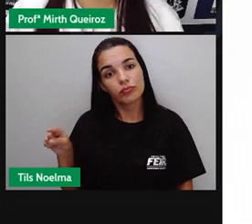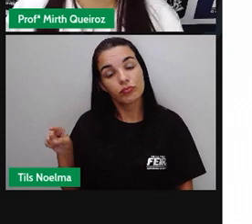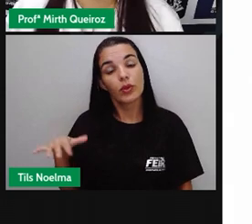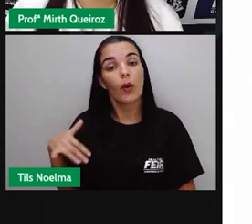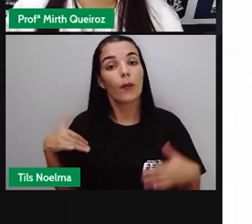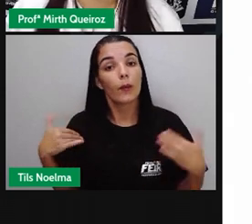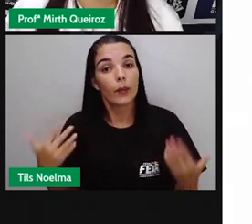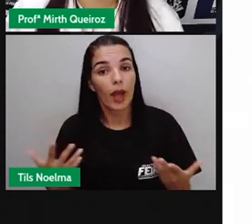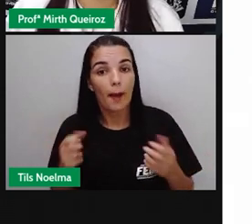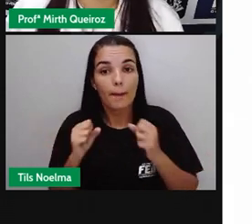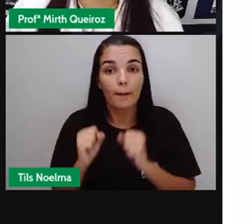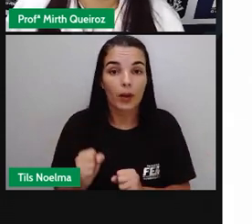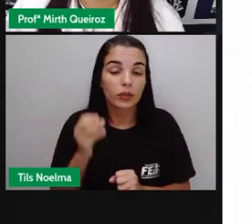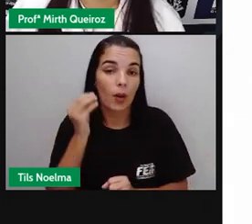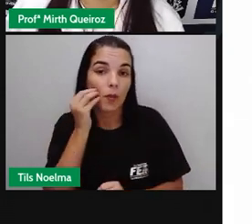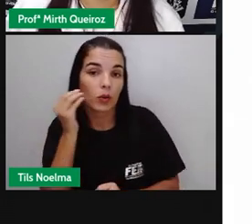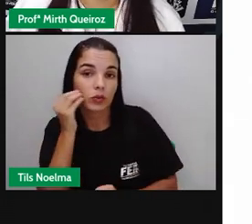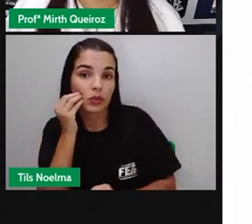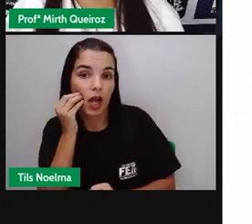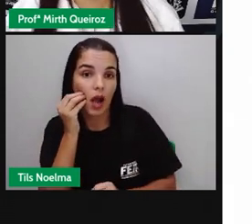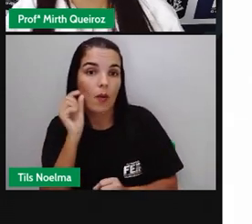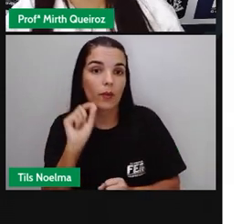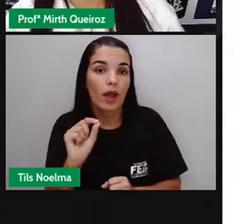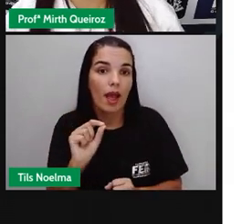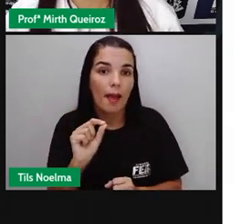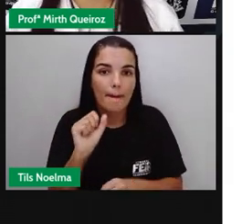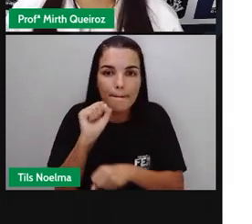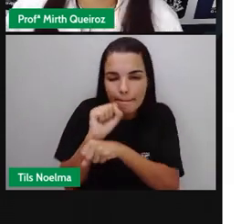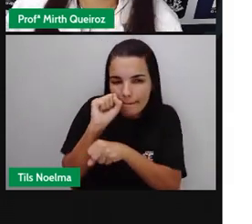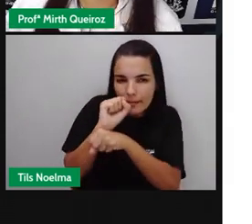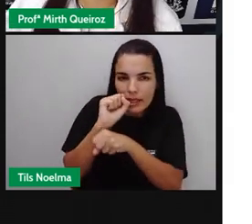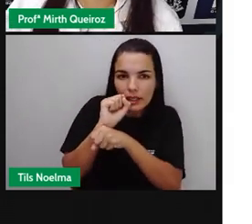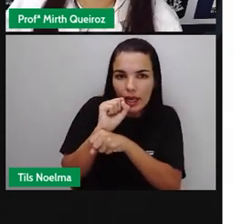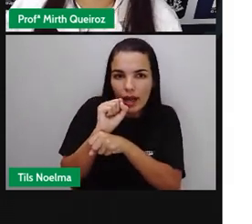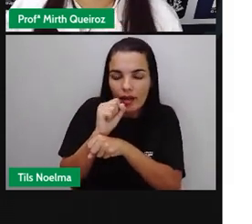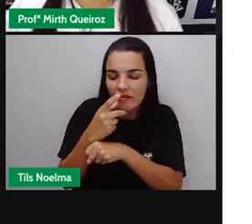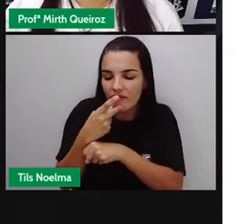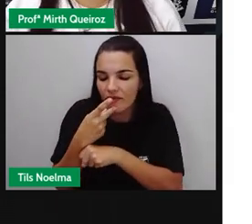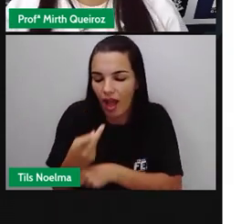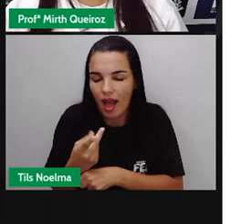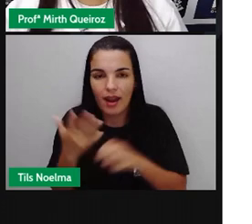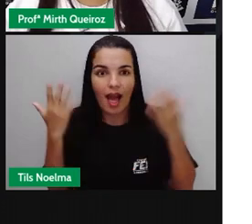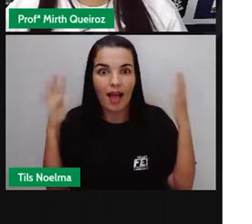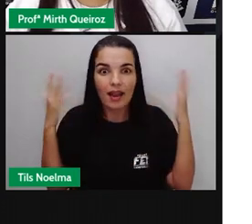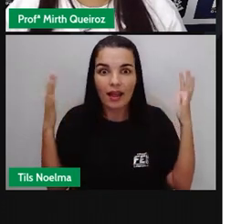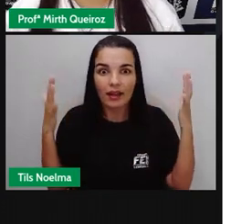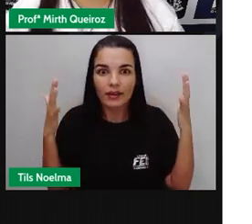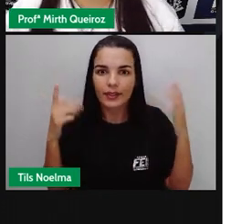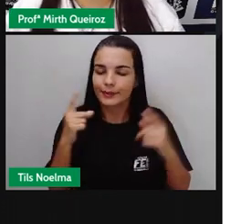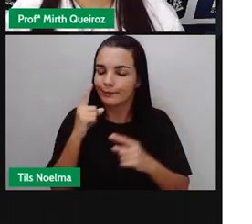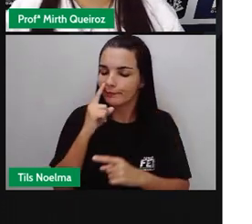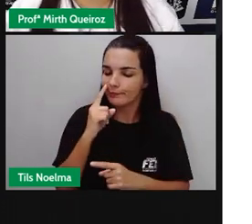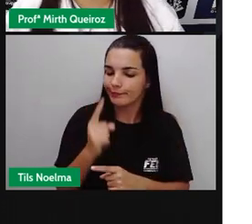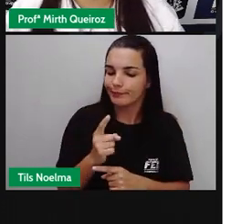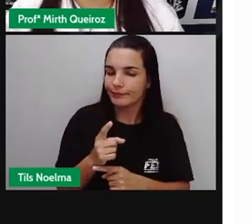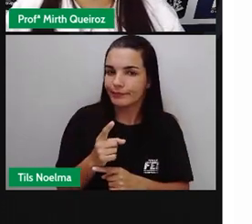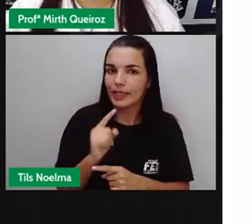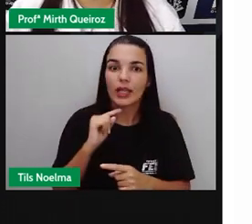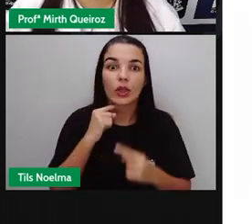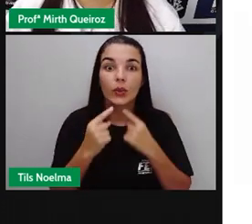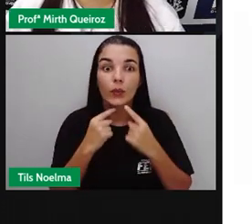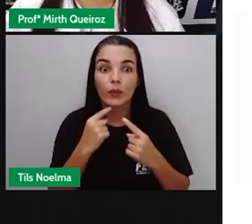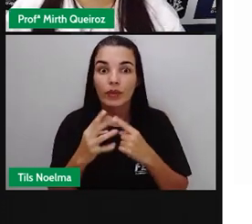interrupção de fala, alegria, ironia, silêncio, dúvida, ameaça, surpresa e etc.